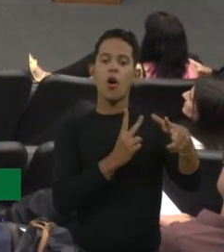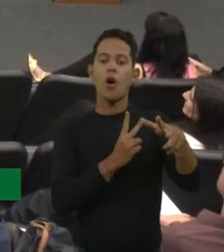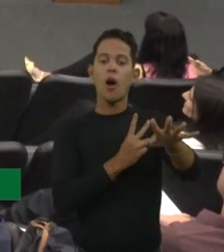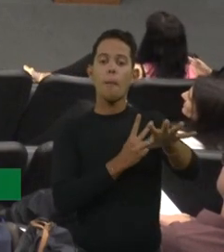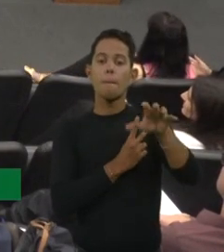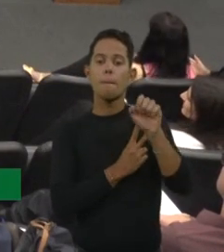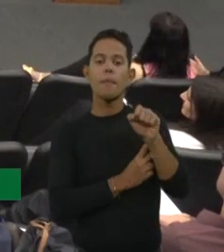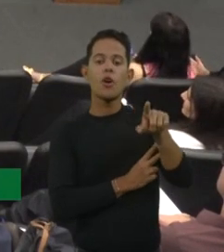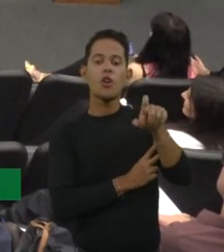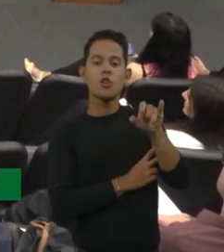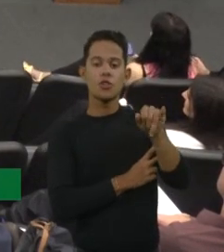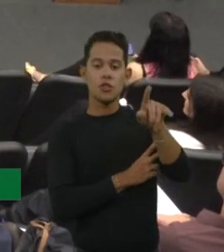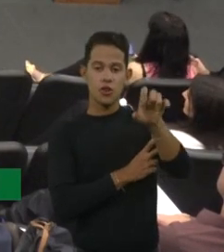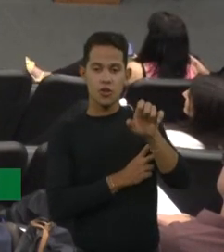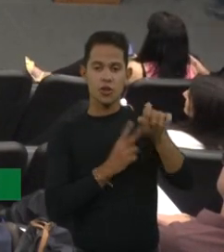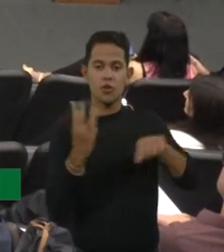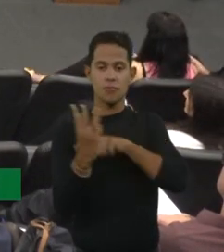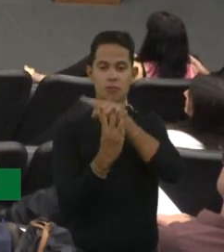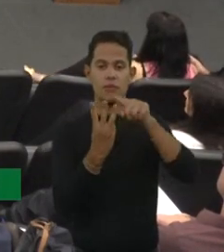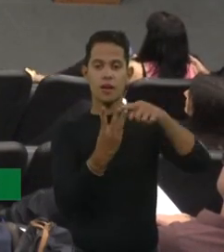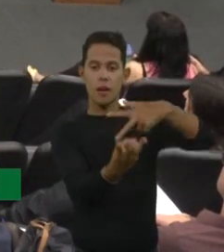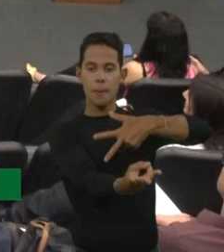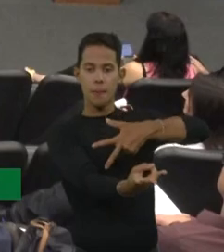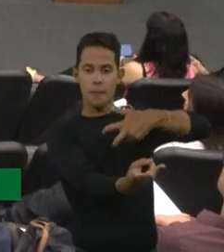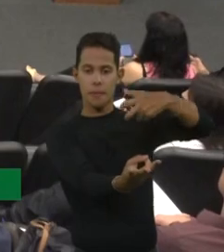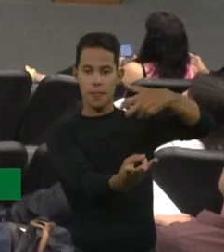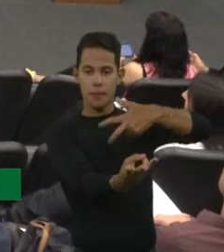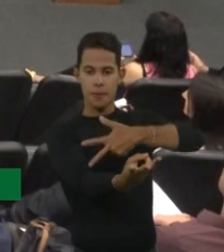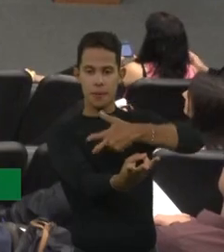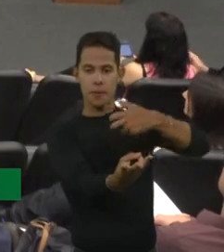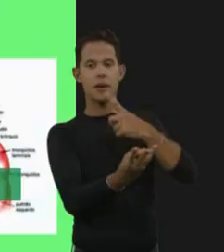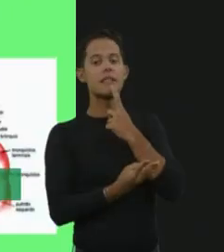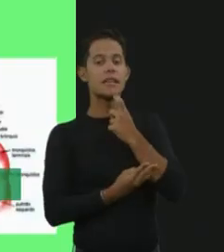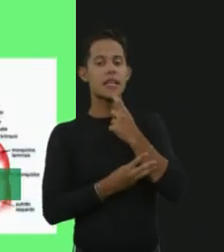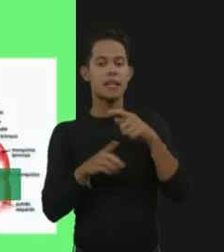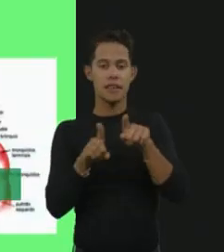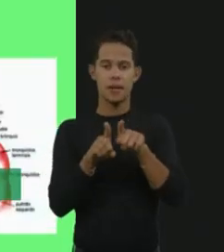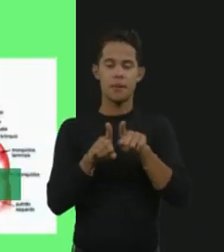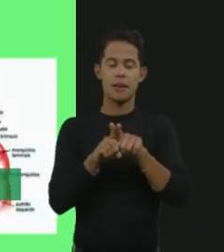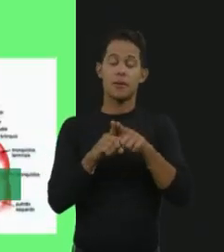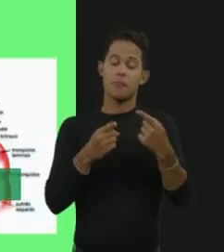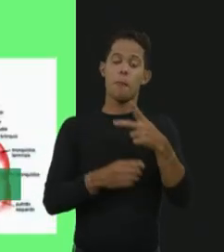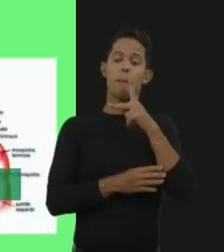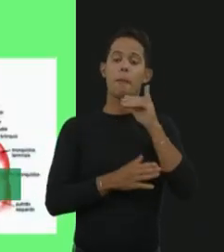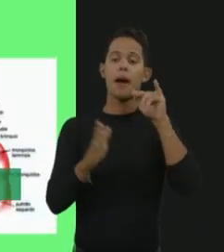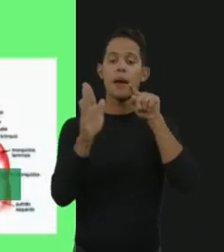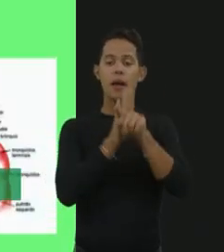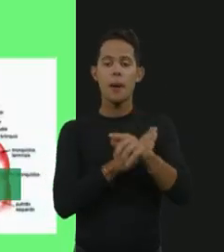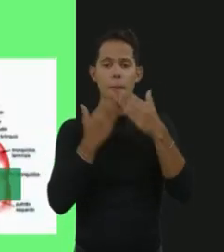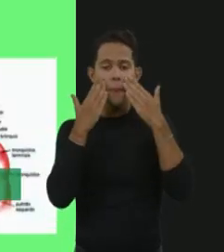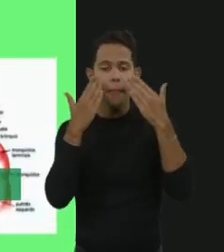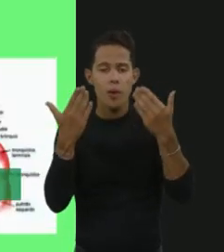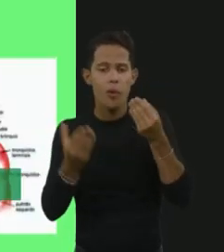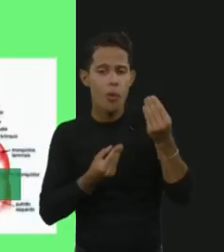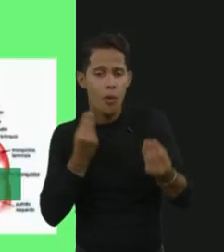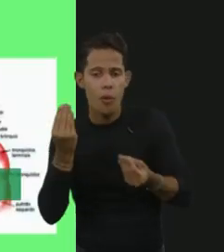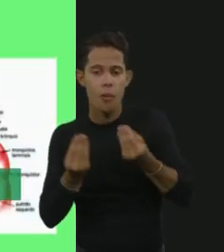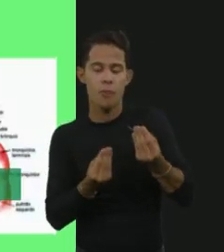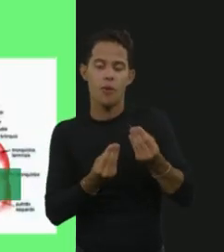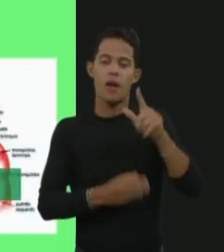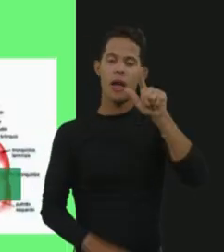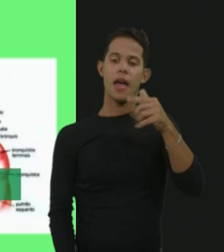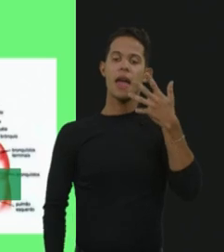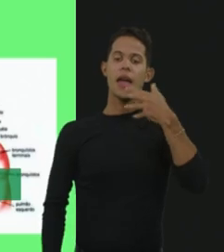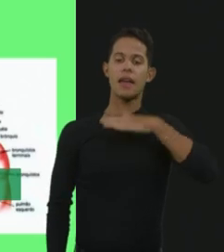pra poder fazer o diagnóstico, tá? Tá? E que manifestações são essas que a gente tem que pensar, né? São crianças que muitas vezes